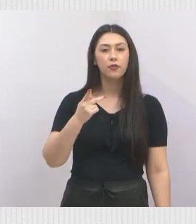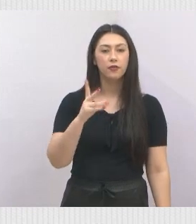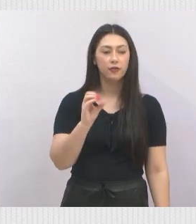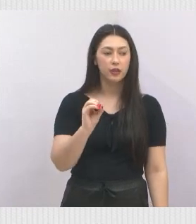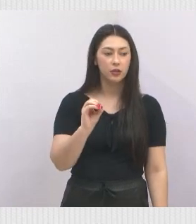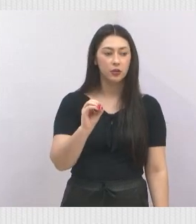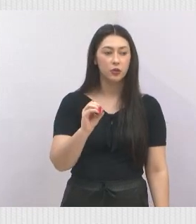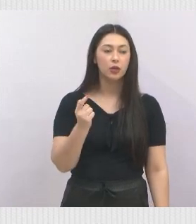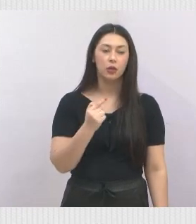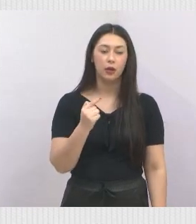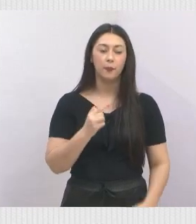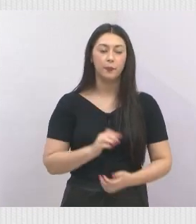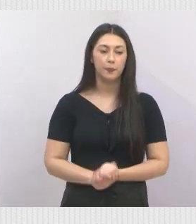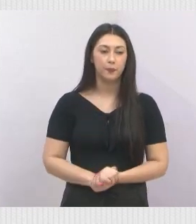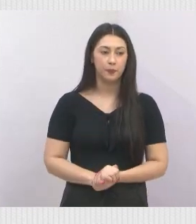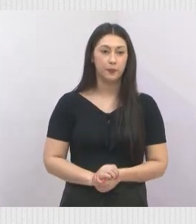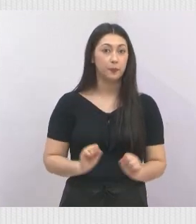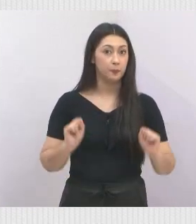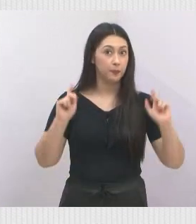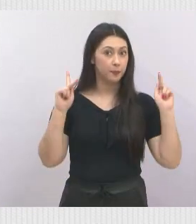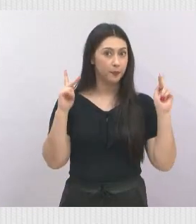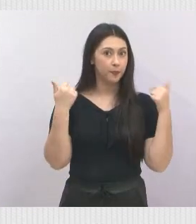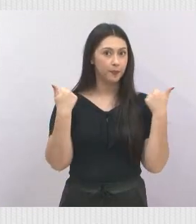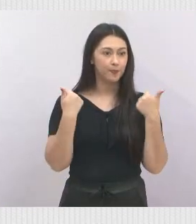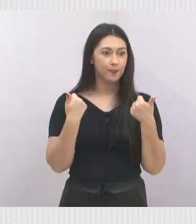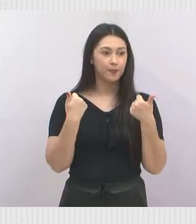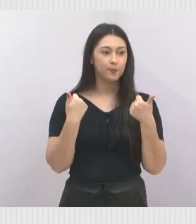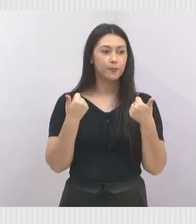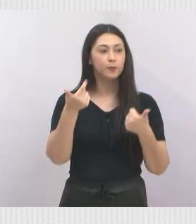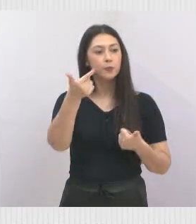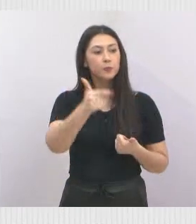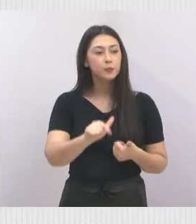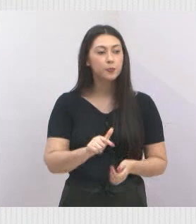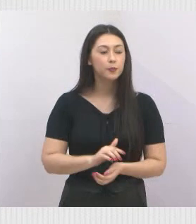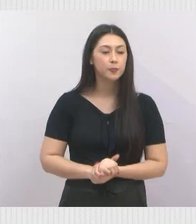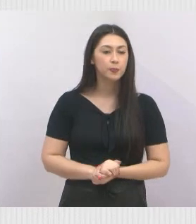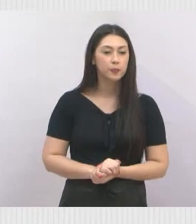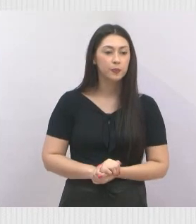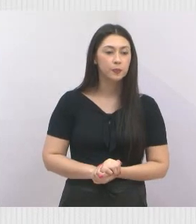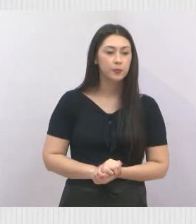nova rua. Ok? Pode ir para a próxima?